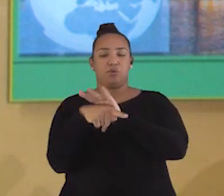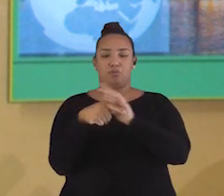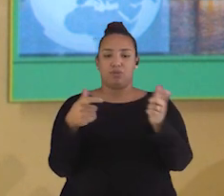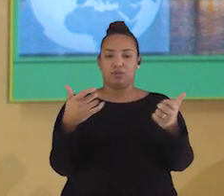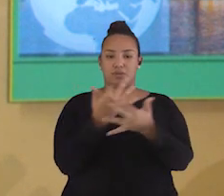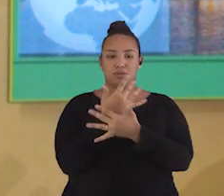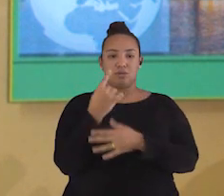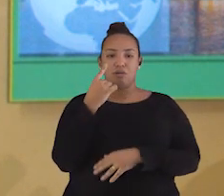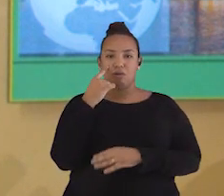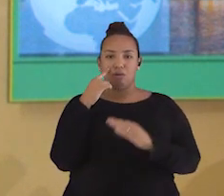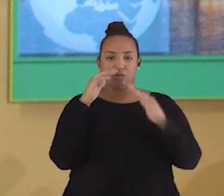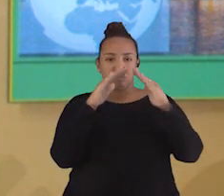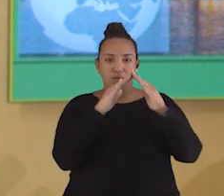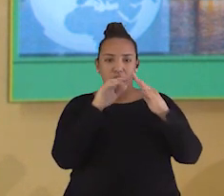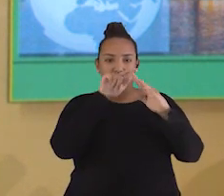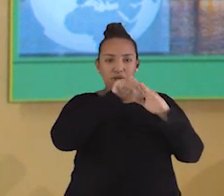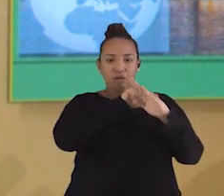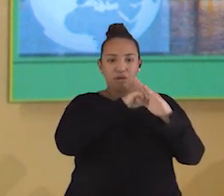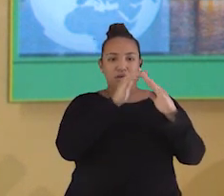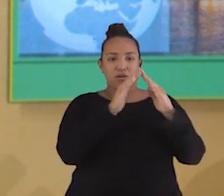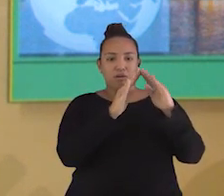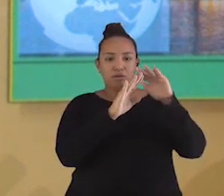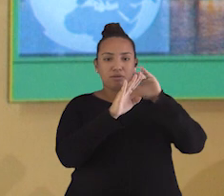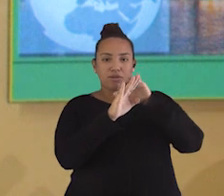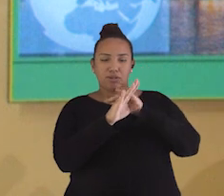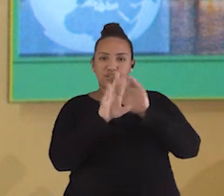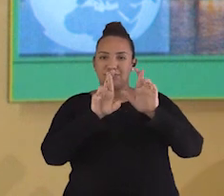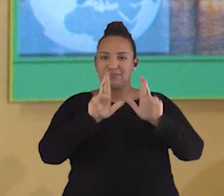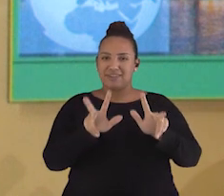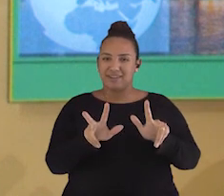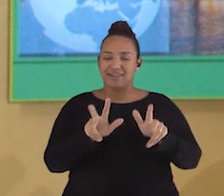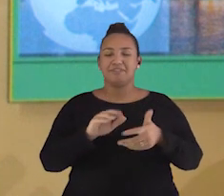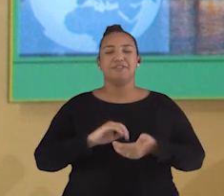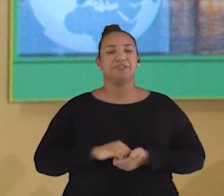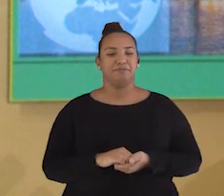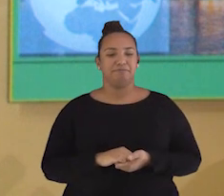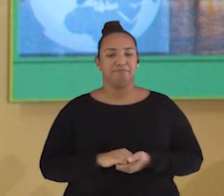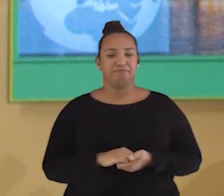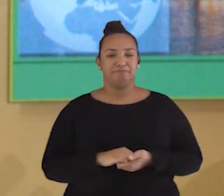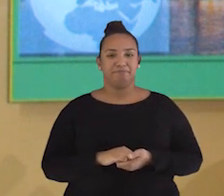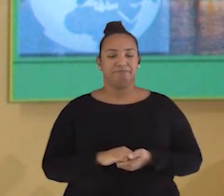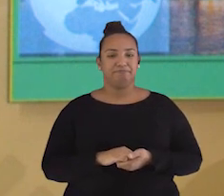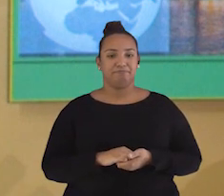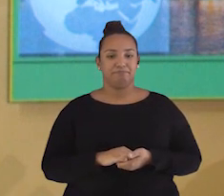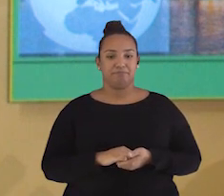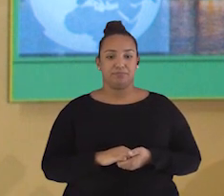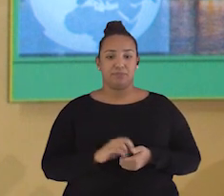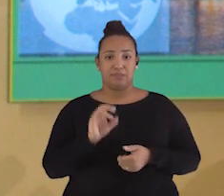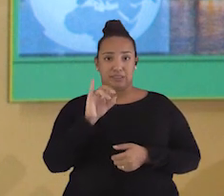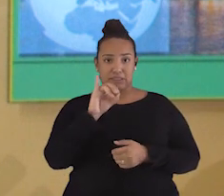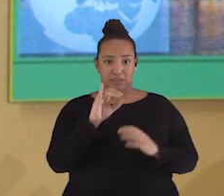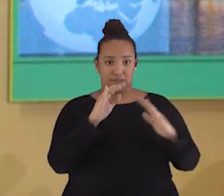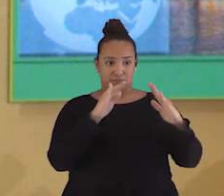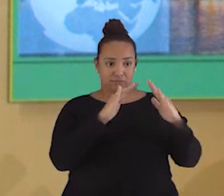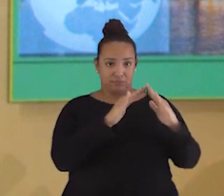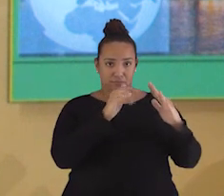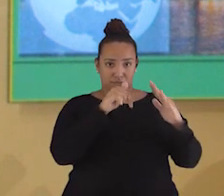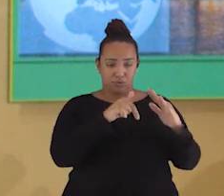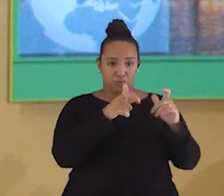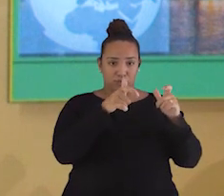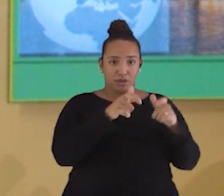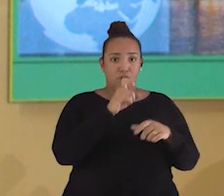Reparem como os telhados são diferentes e inclinados. Os telhados em locais muito frios